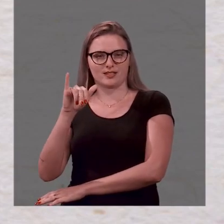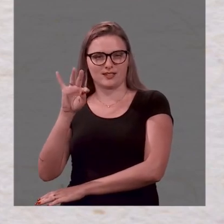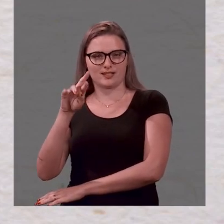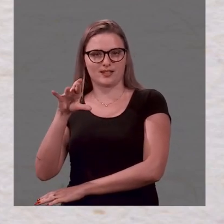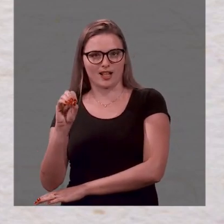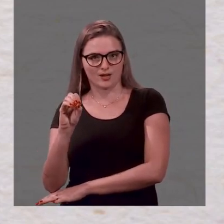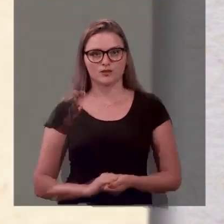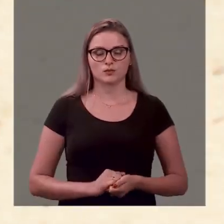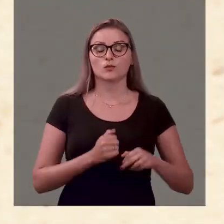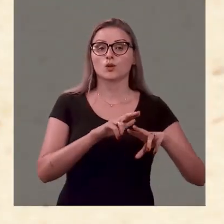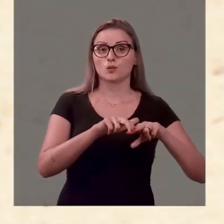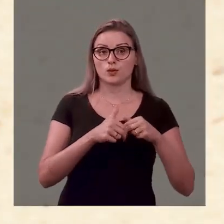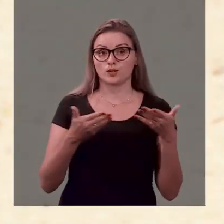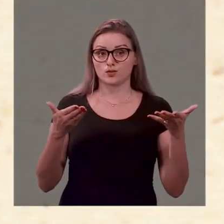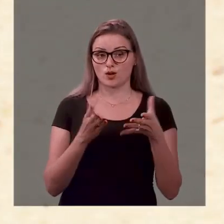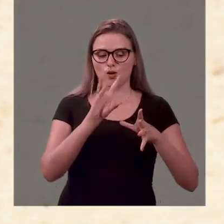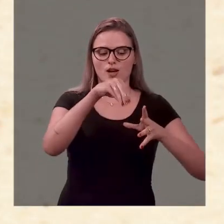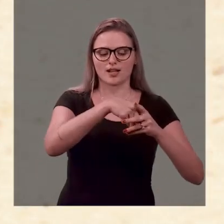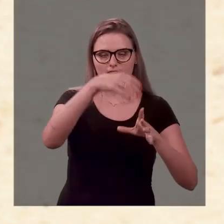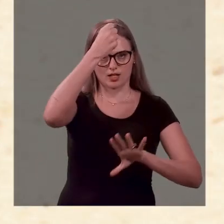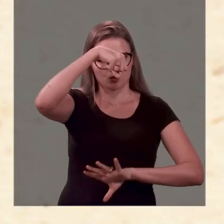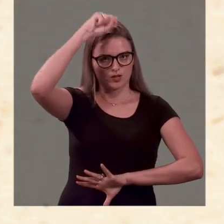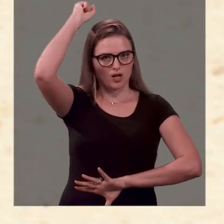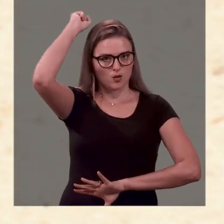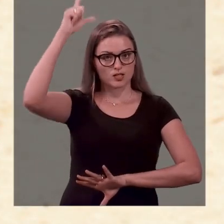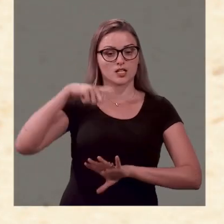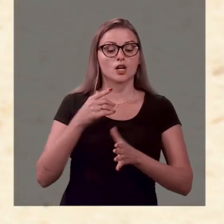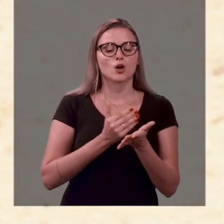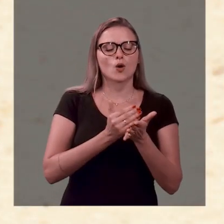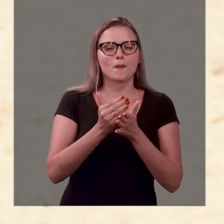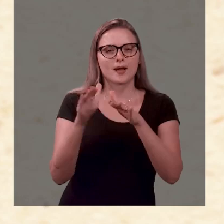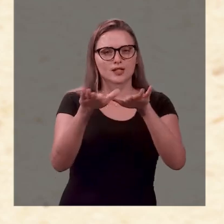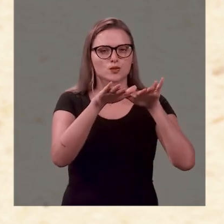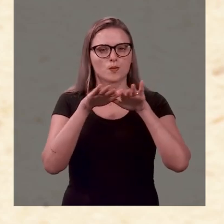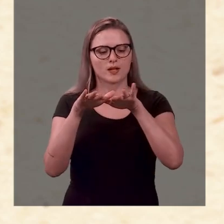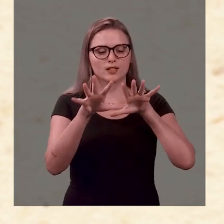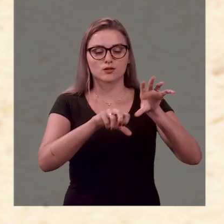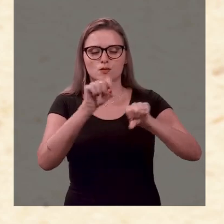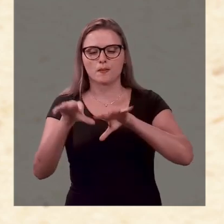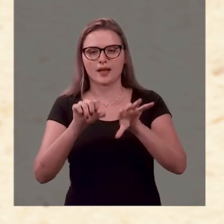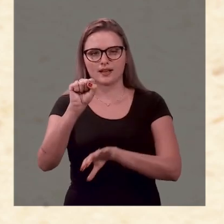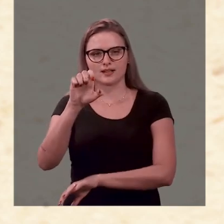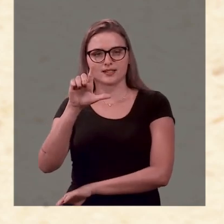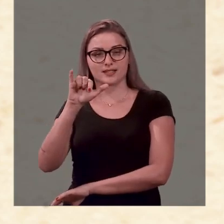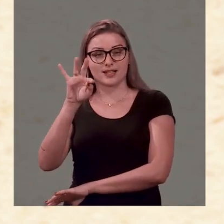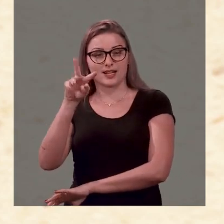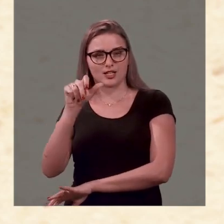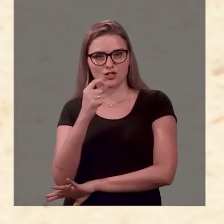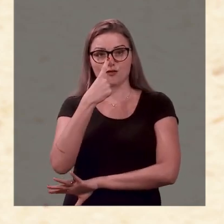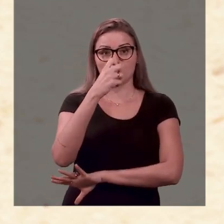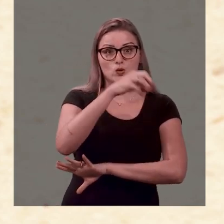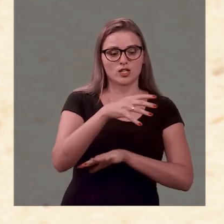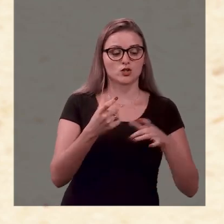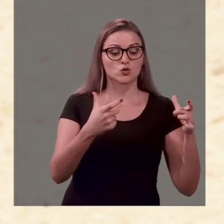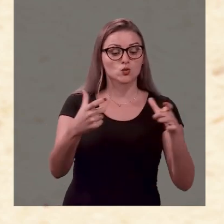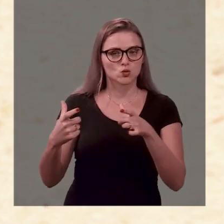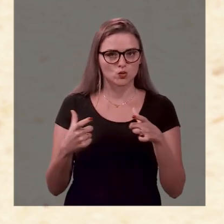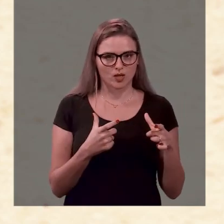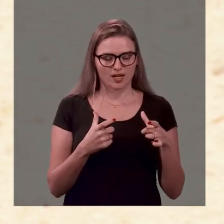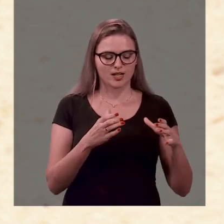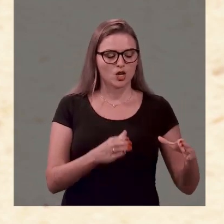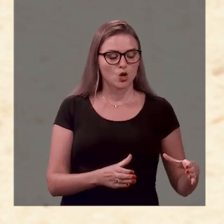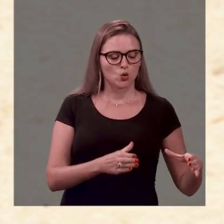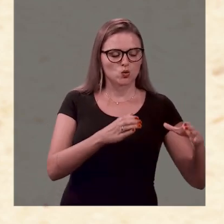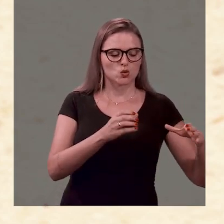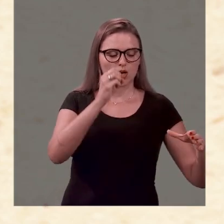sanitários. Por isso, a Ux adota o seguinte padrão de coleta seletiva de resíduos em suas unidades. Os coletores com